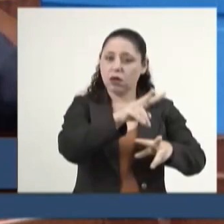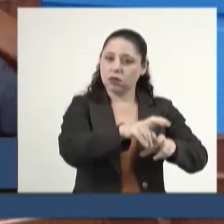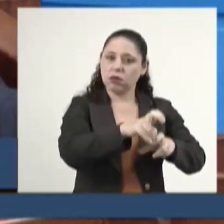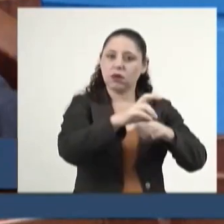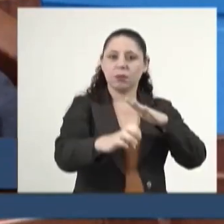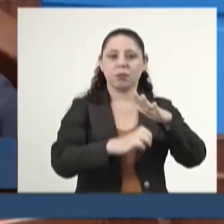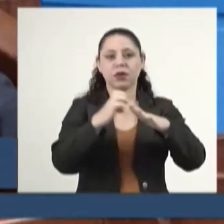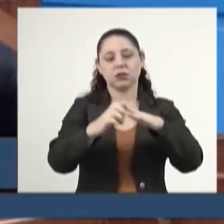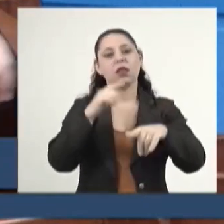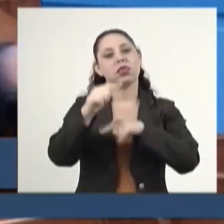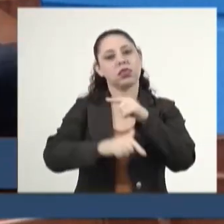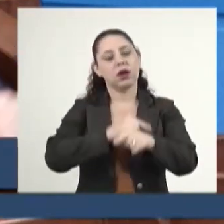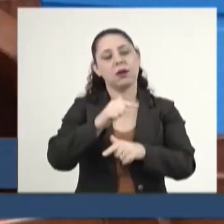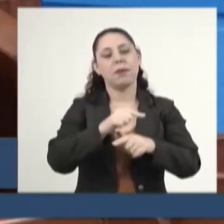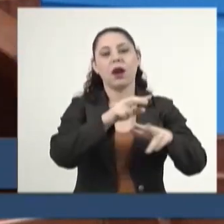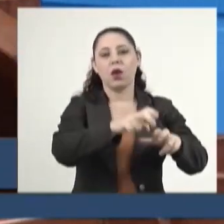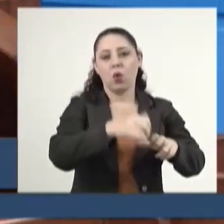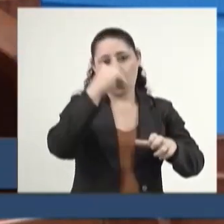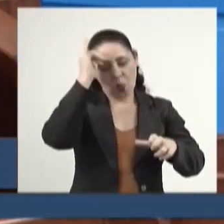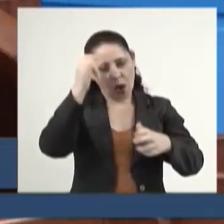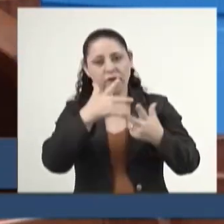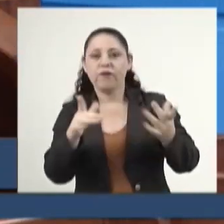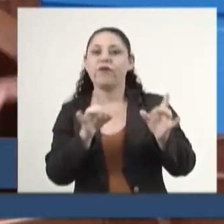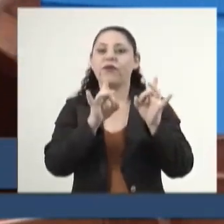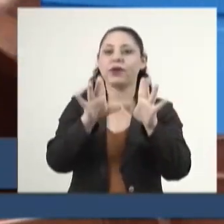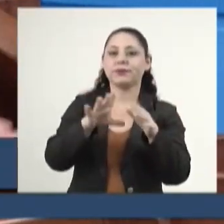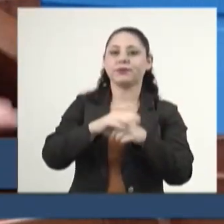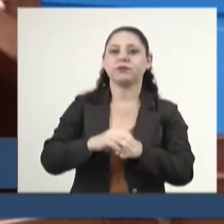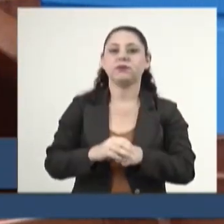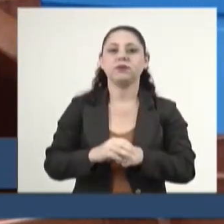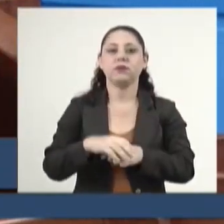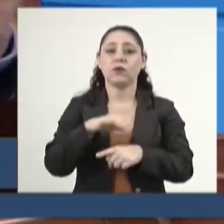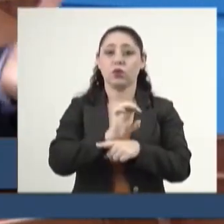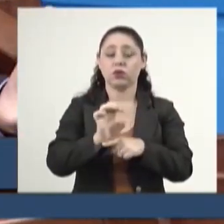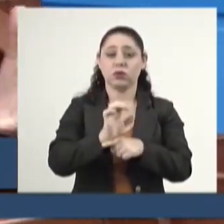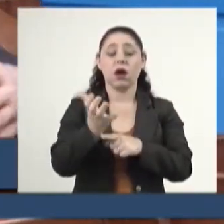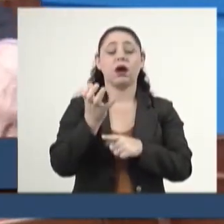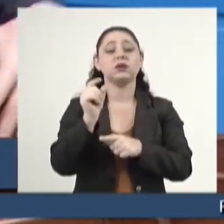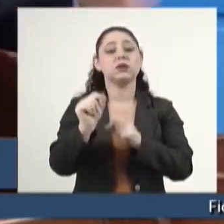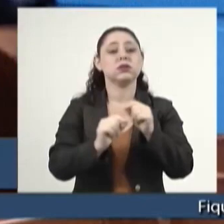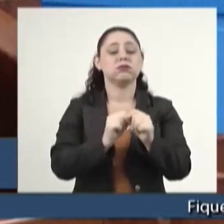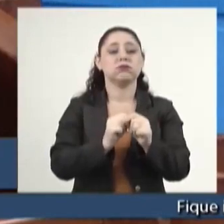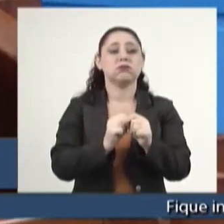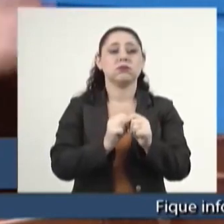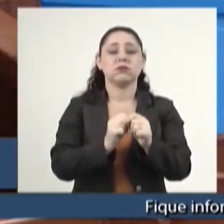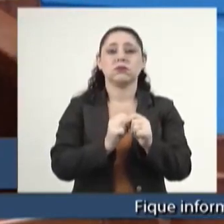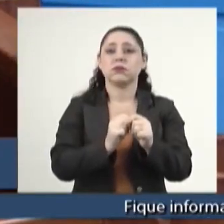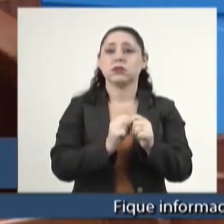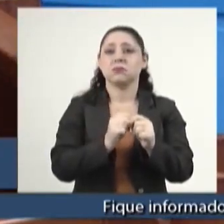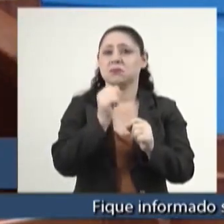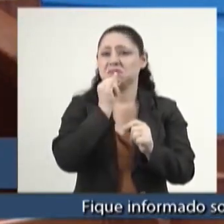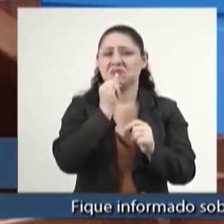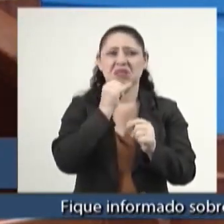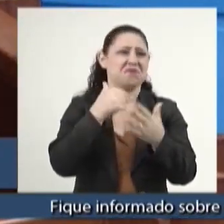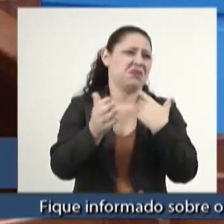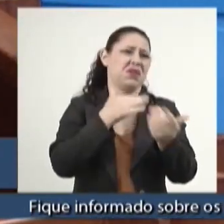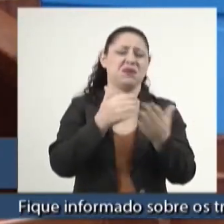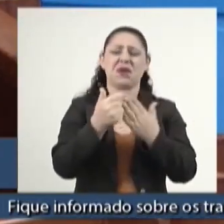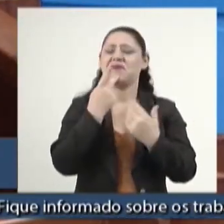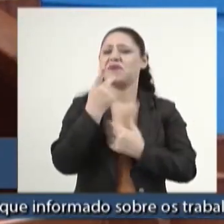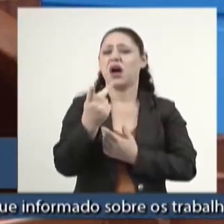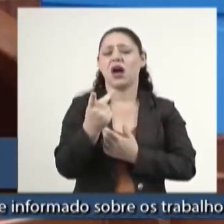de empresas que atuam na área. O nosso Estado, quer nós queiramos ou não, independente do discurso